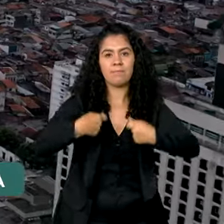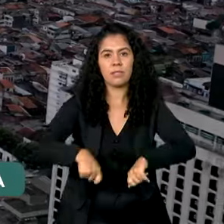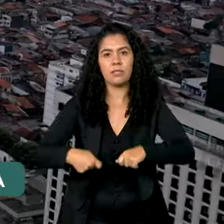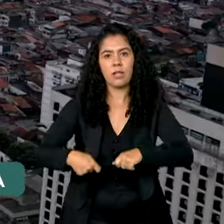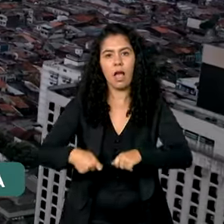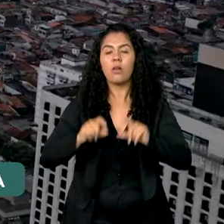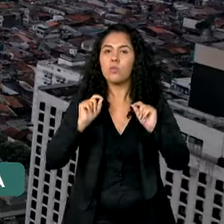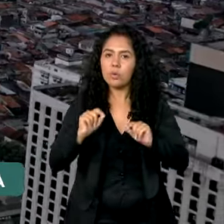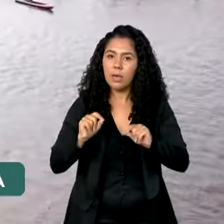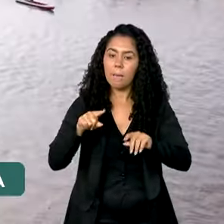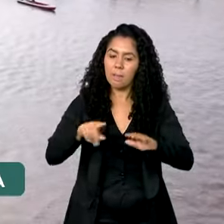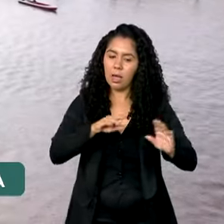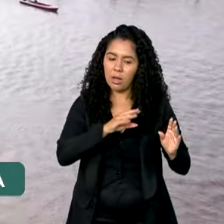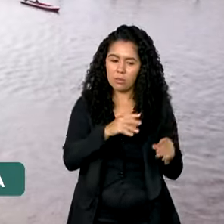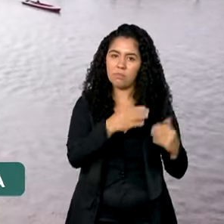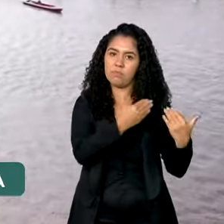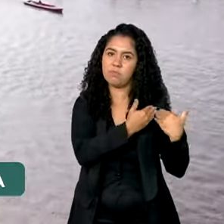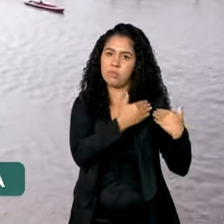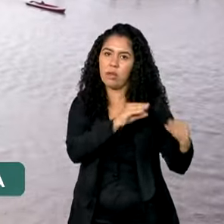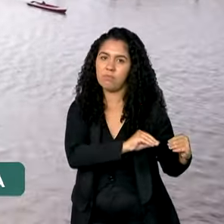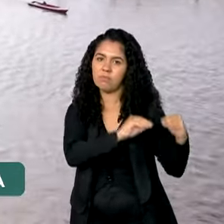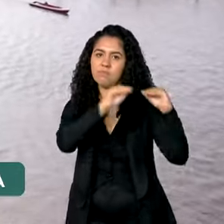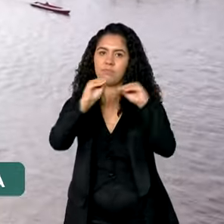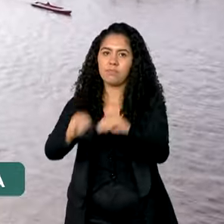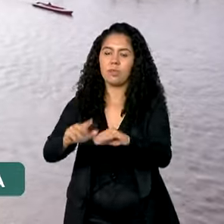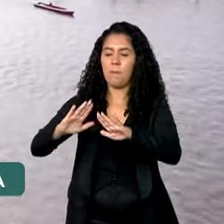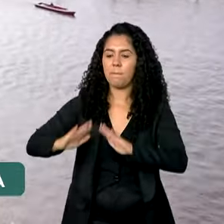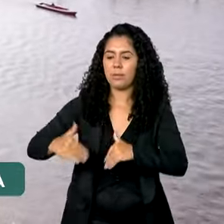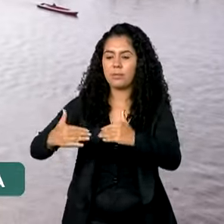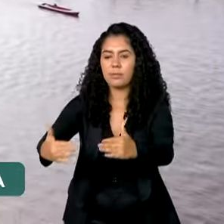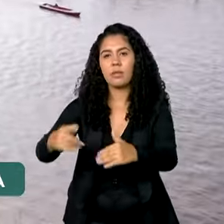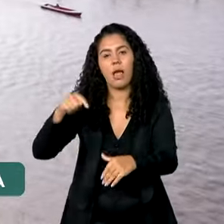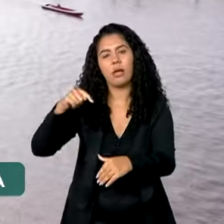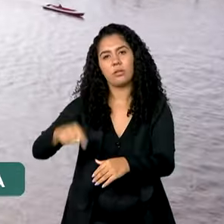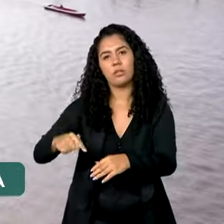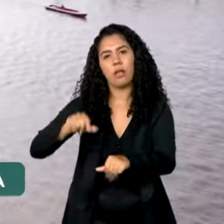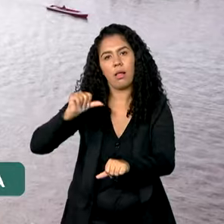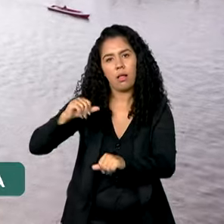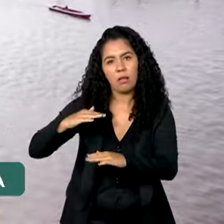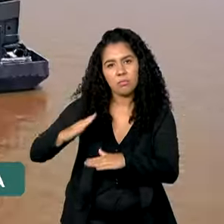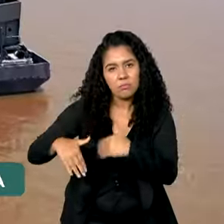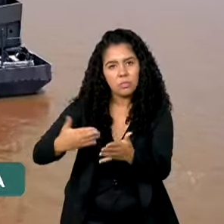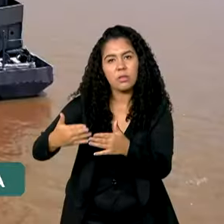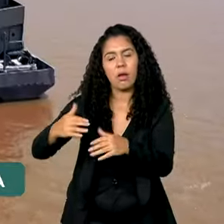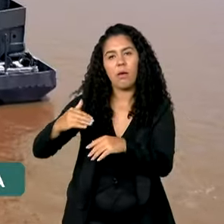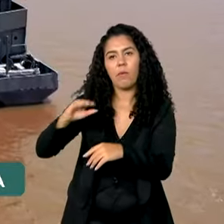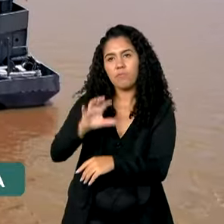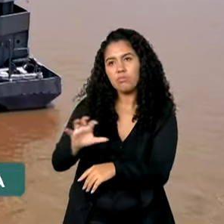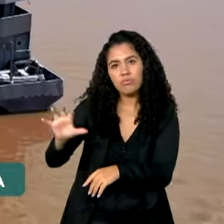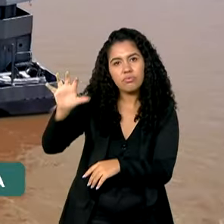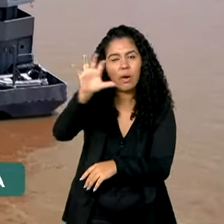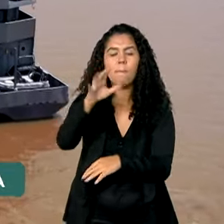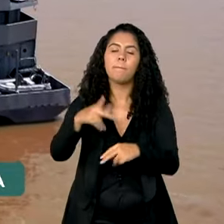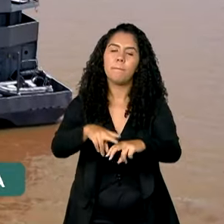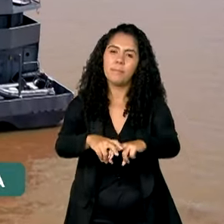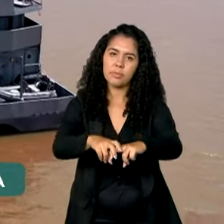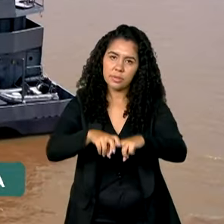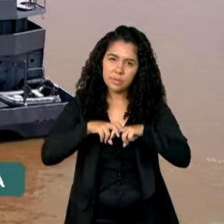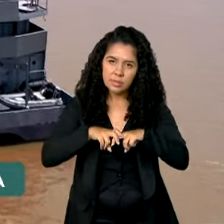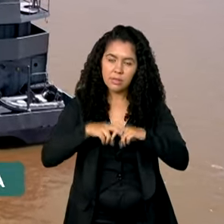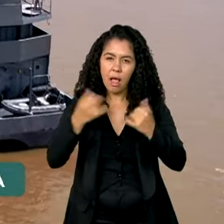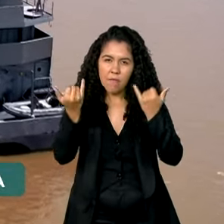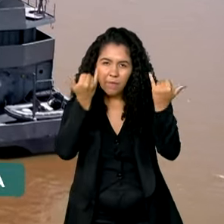transferência do programa para o Ministério da Integração e Desenvolvimento Regional. Portanto, é